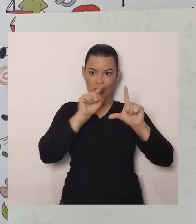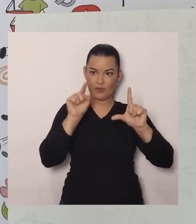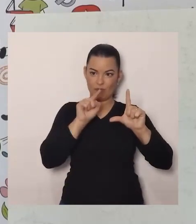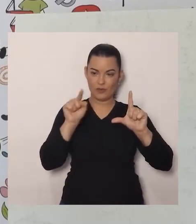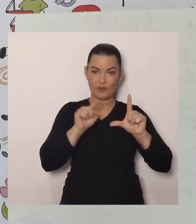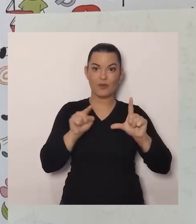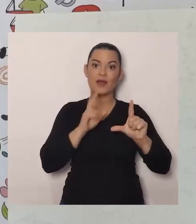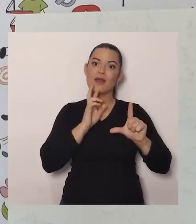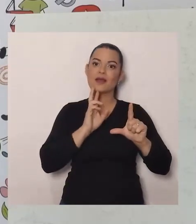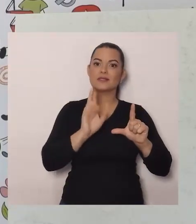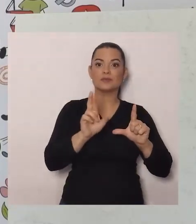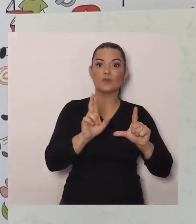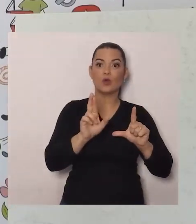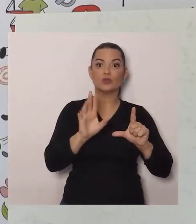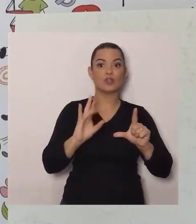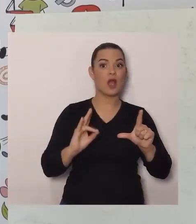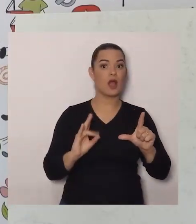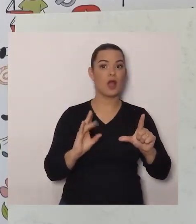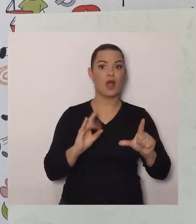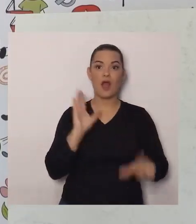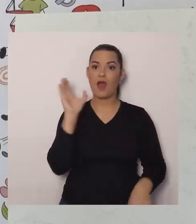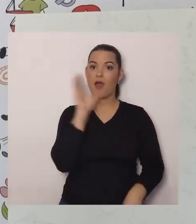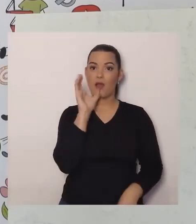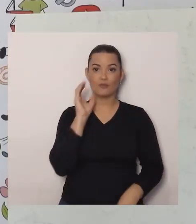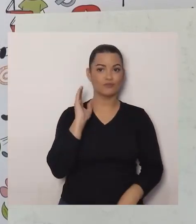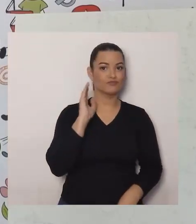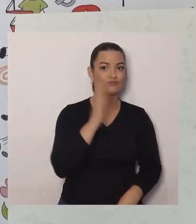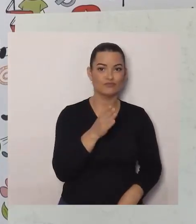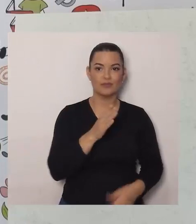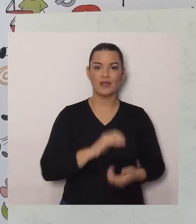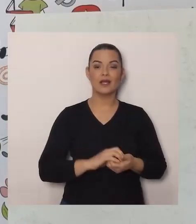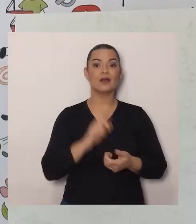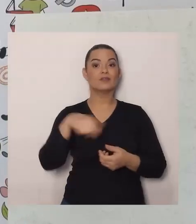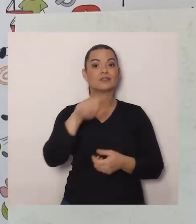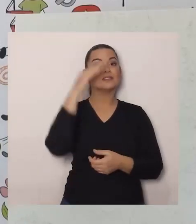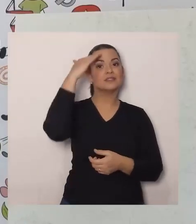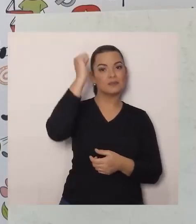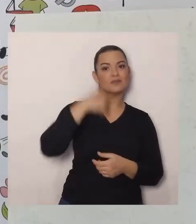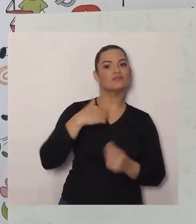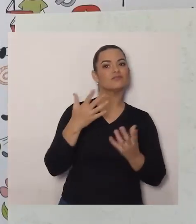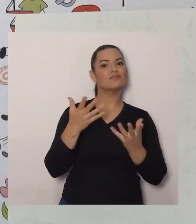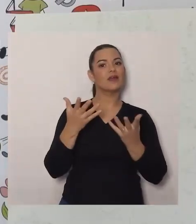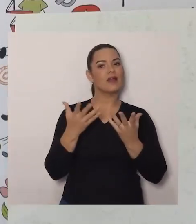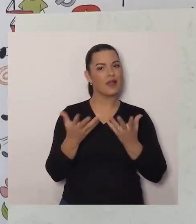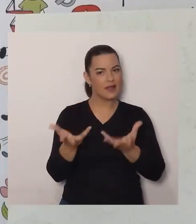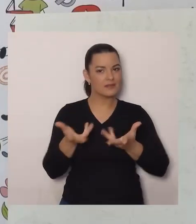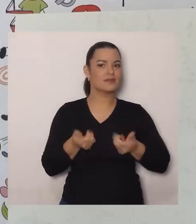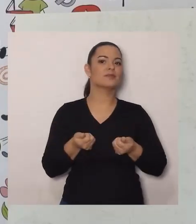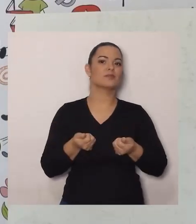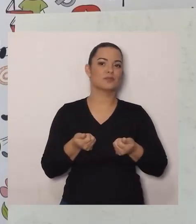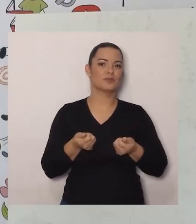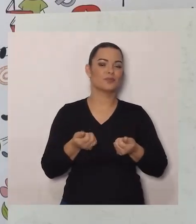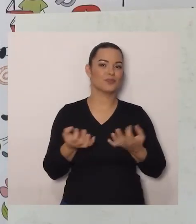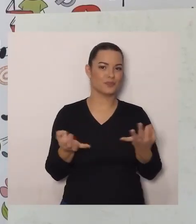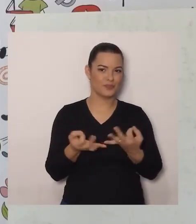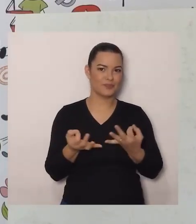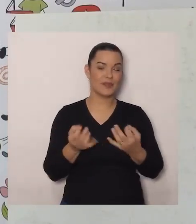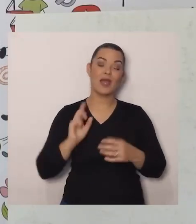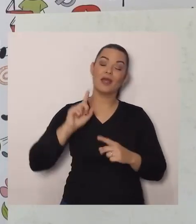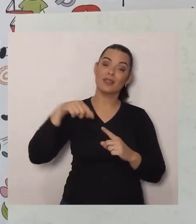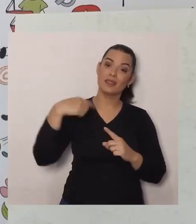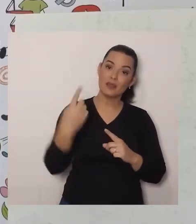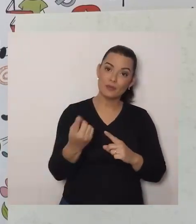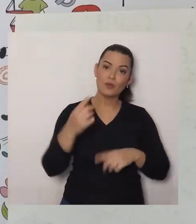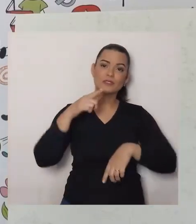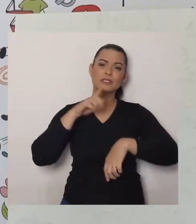programada, Uma resposta automática, Só para vocês saberem, Que eu recebi sua mensagem, Aí